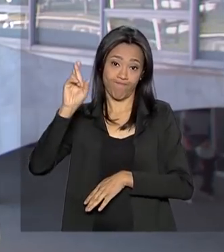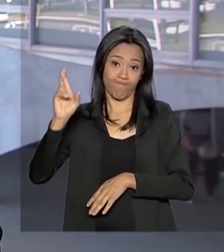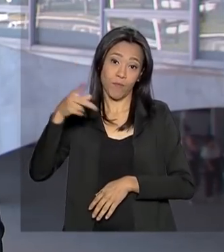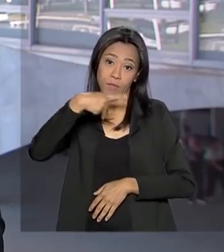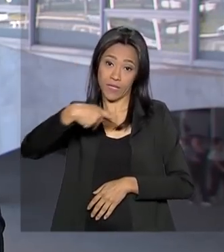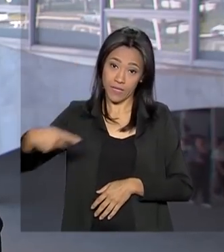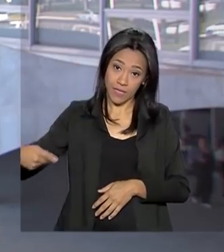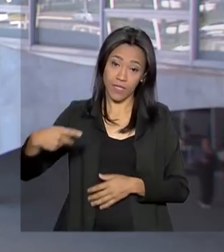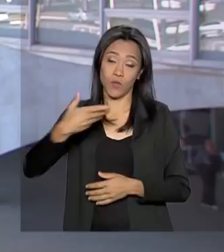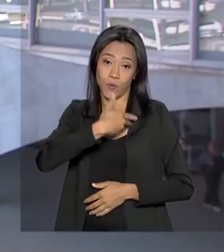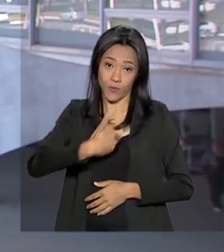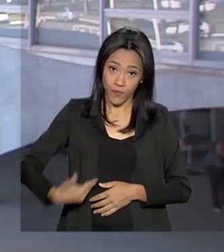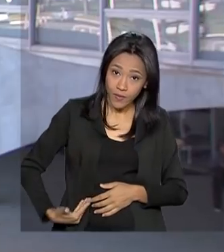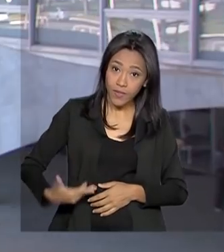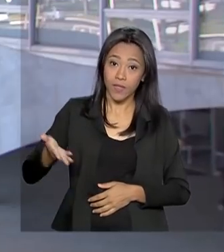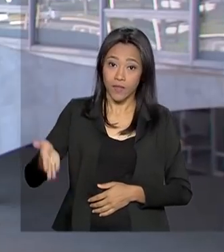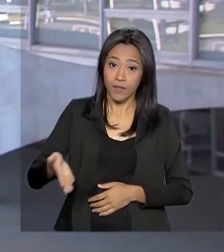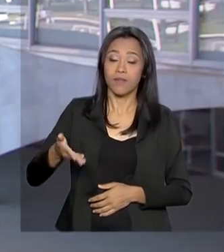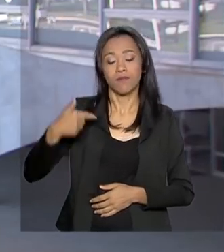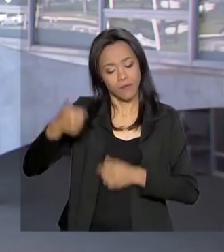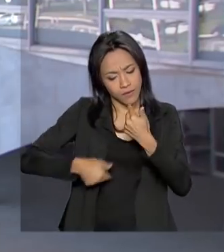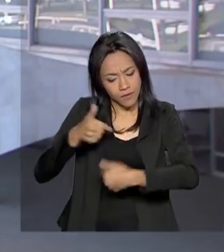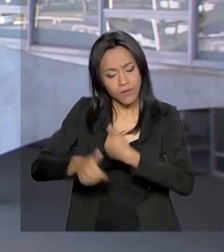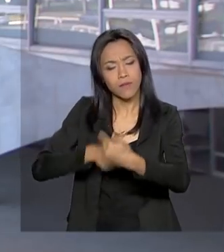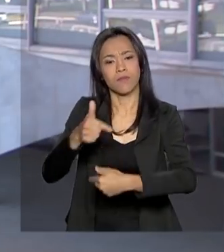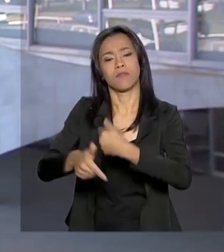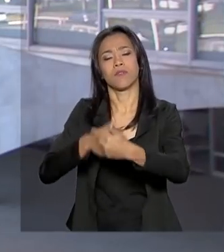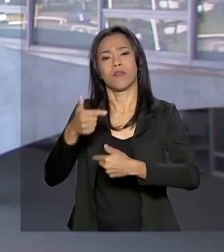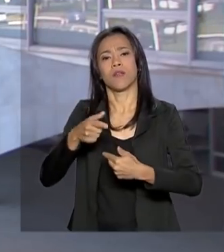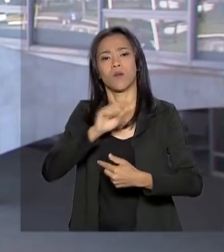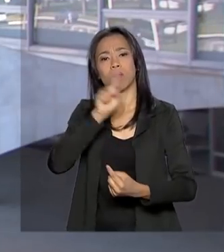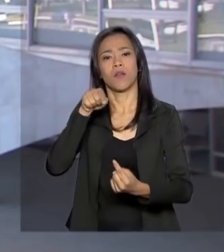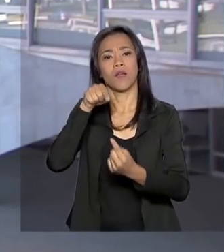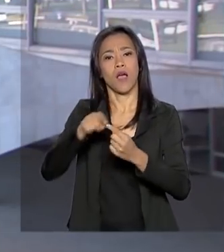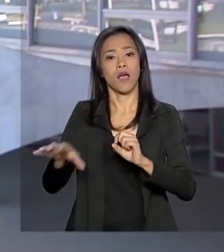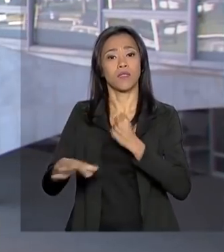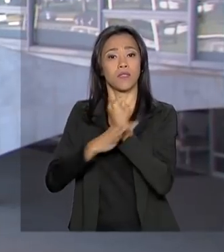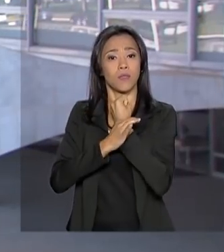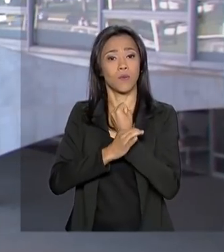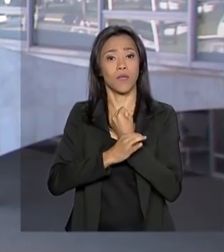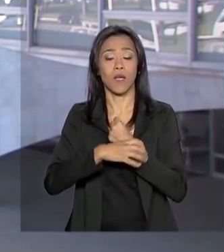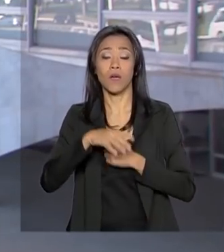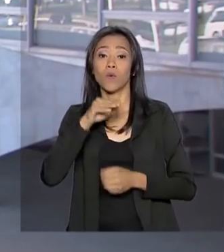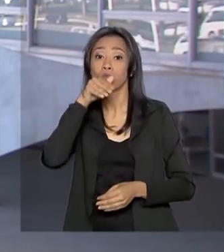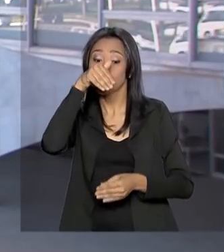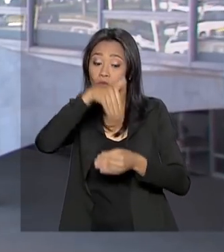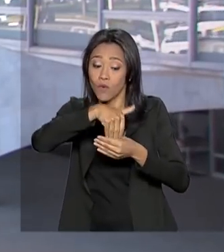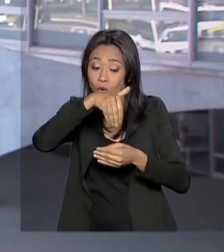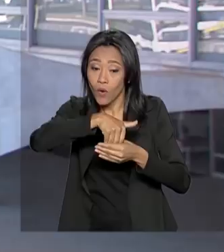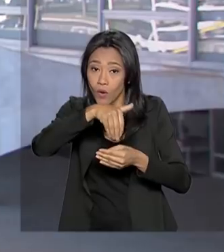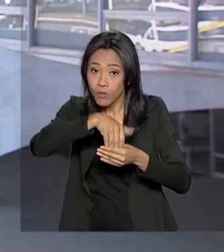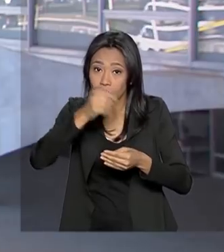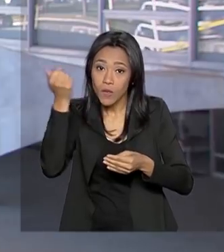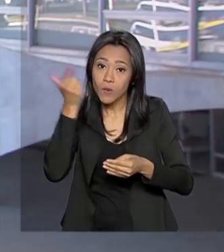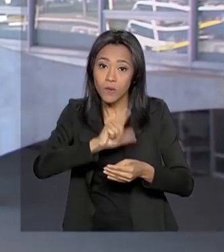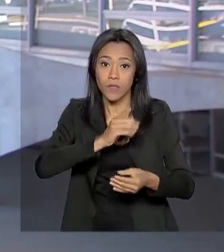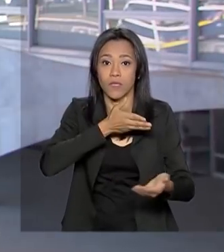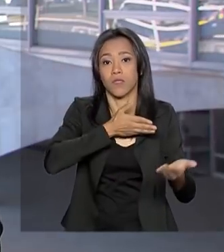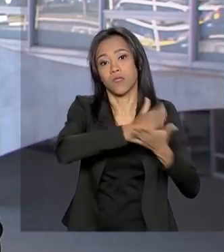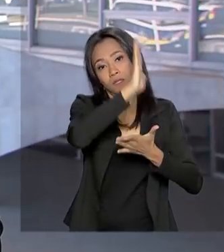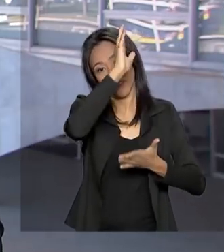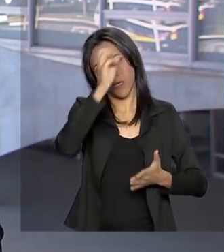e à base aliada trabalhar para garantir os votos necessários para a aprovação da nova